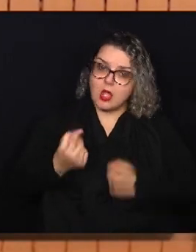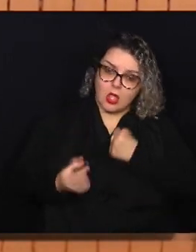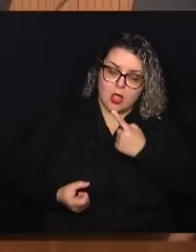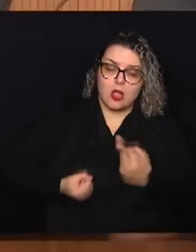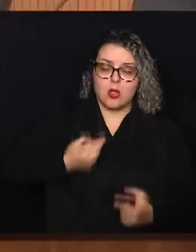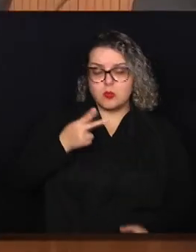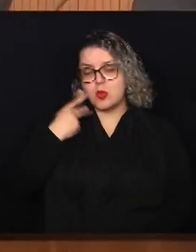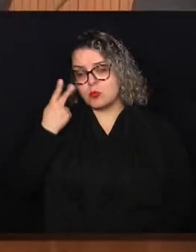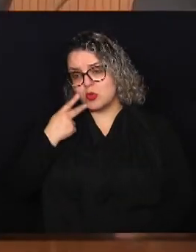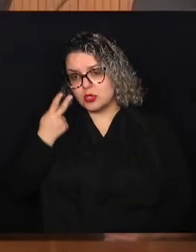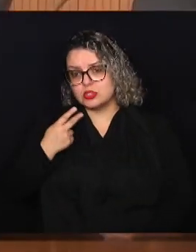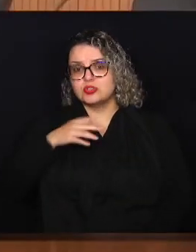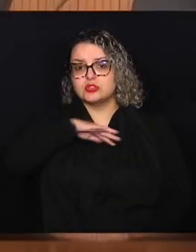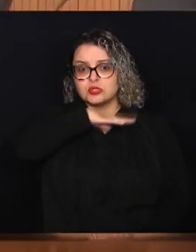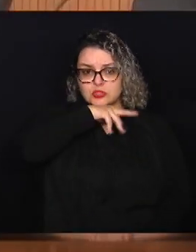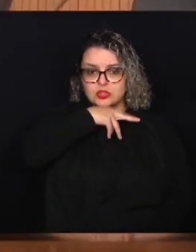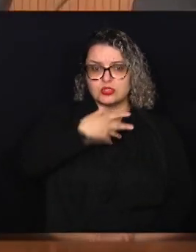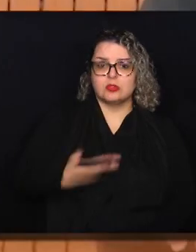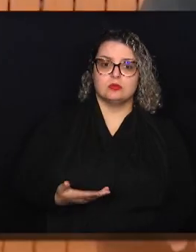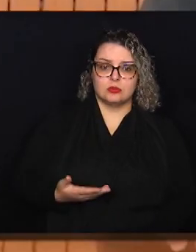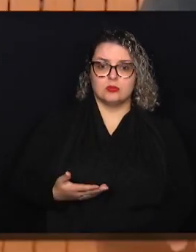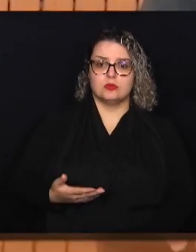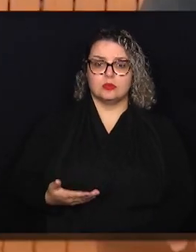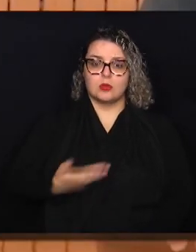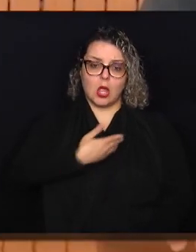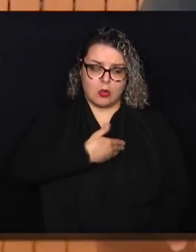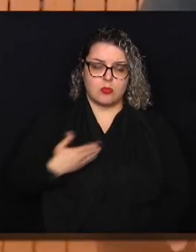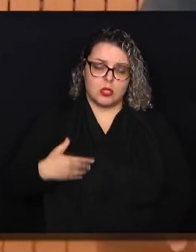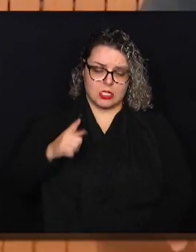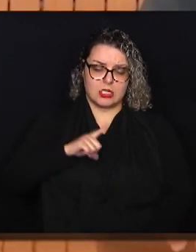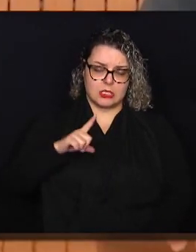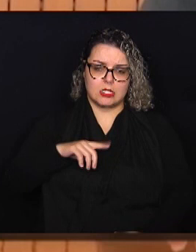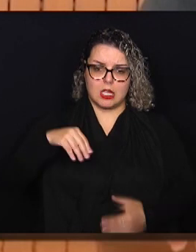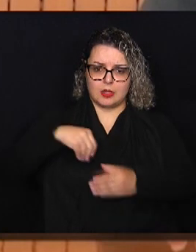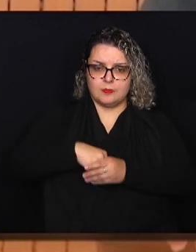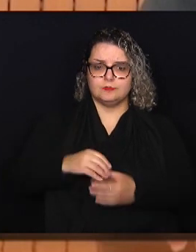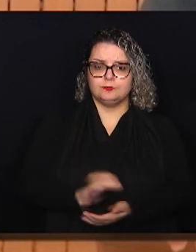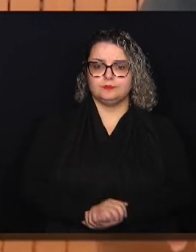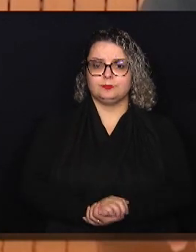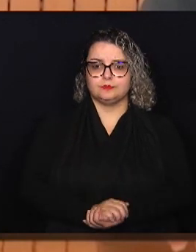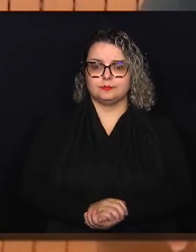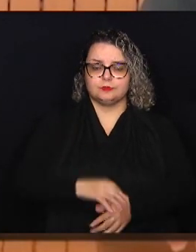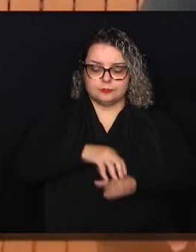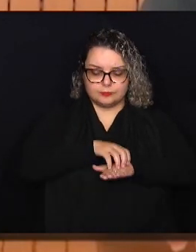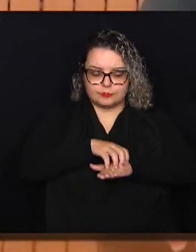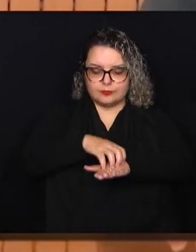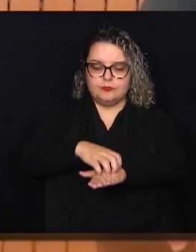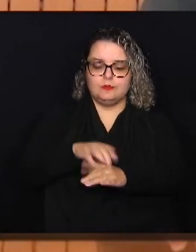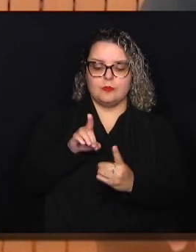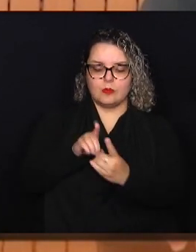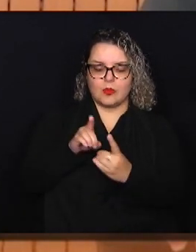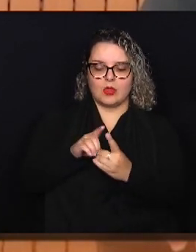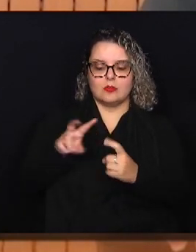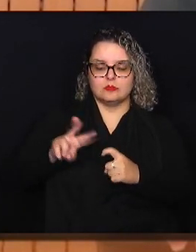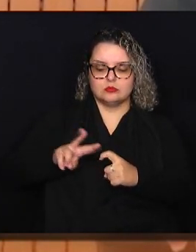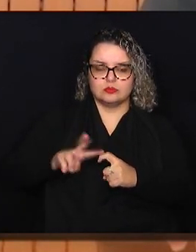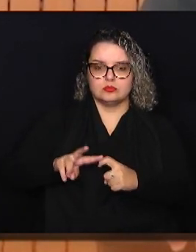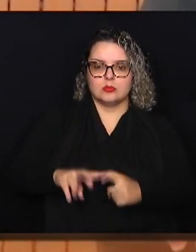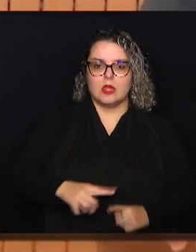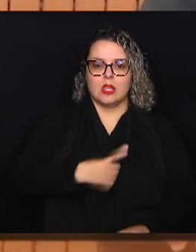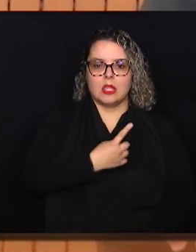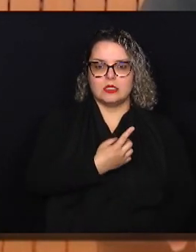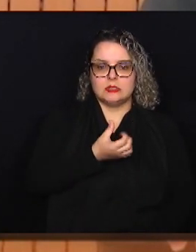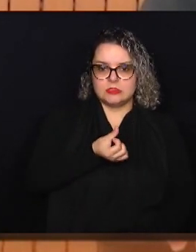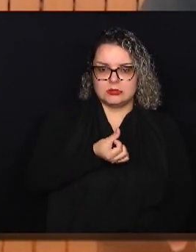públicas já existentes no município. A lei que criou o consultório veterinário móvel em Campinas é a lei número 16